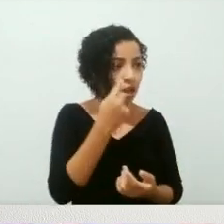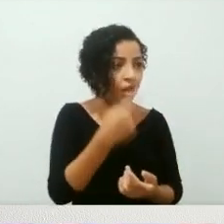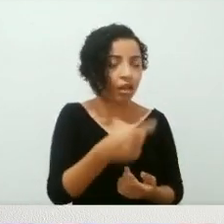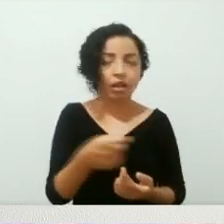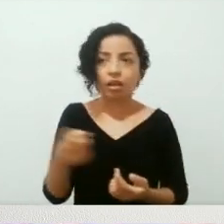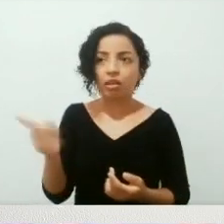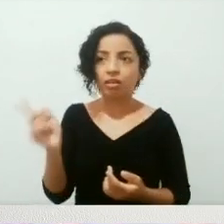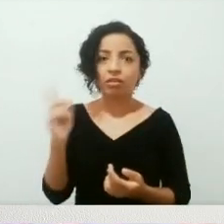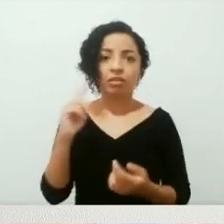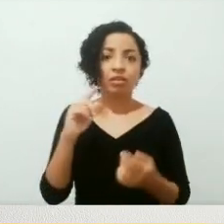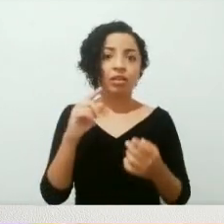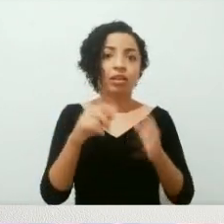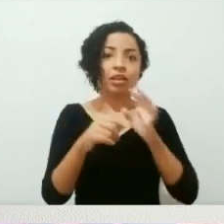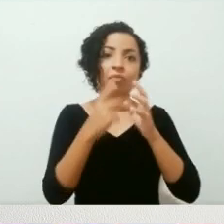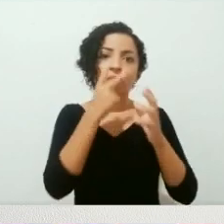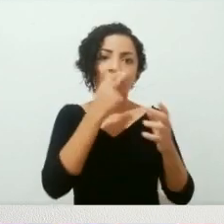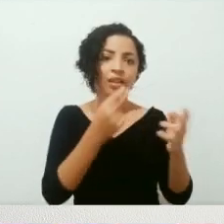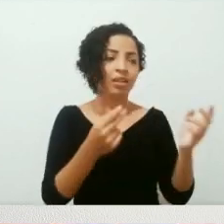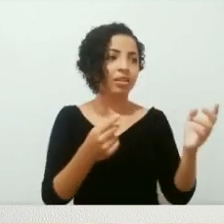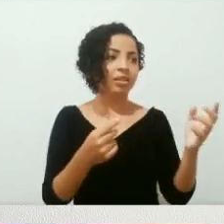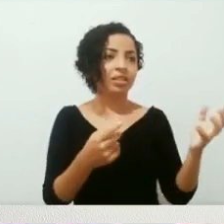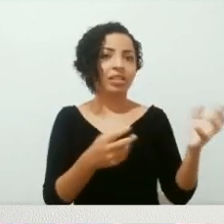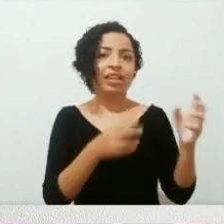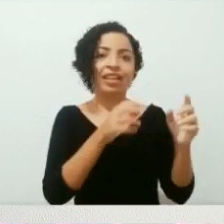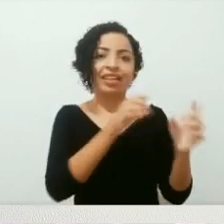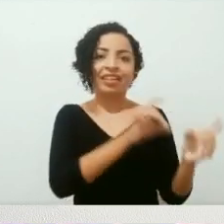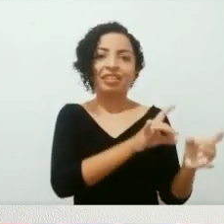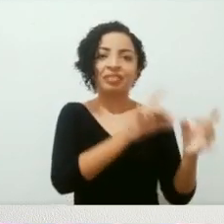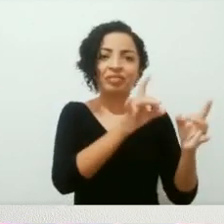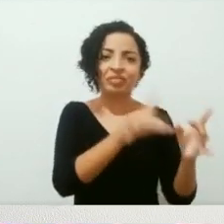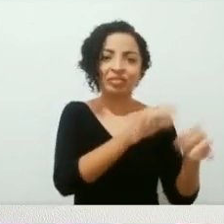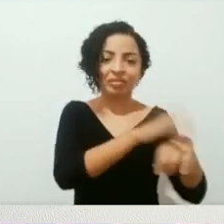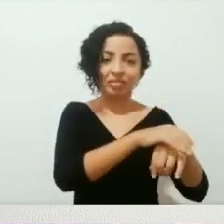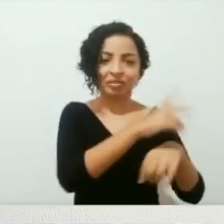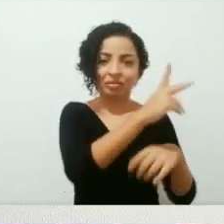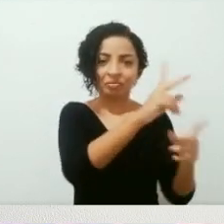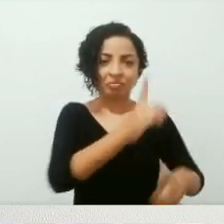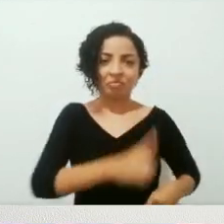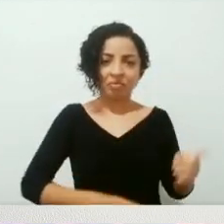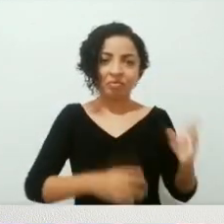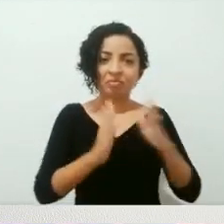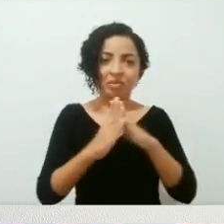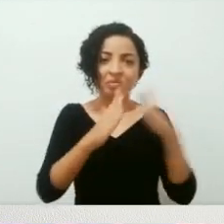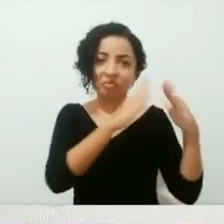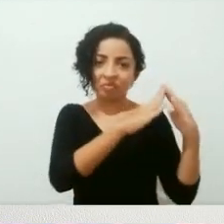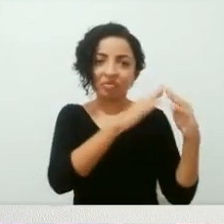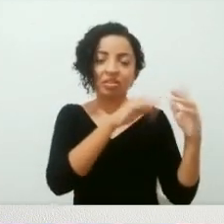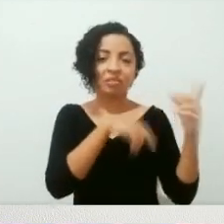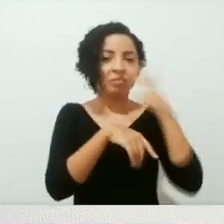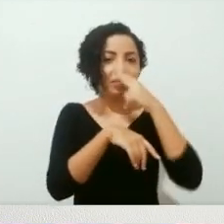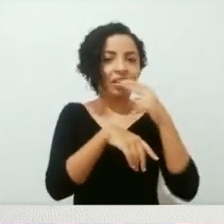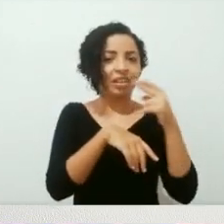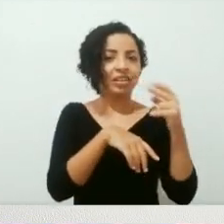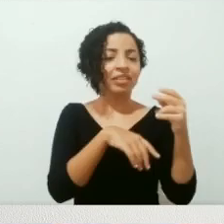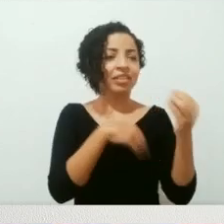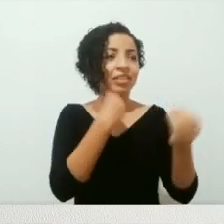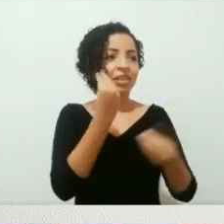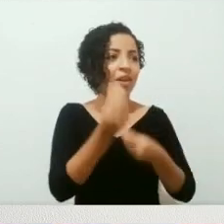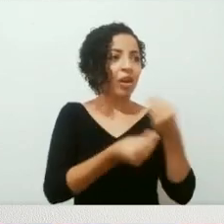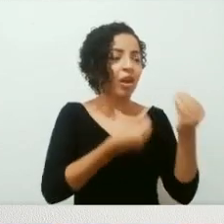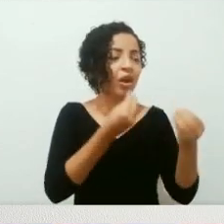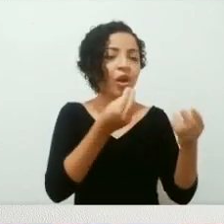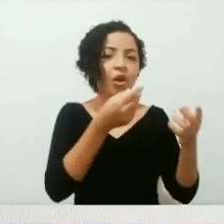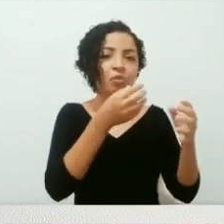mundo para ela, porque era mais velha e mostrou, era vendedora da Avon, e mostrou intimidades que uma jovem com mais